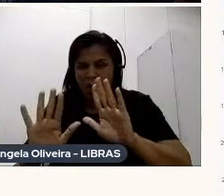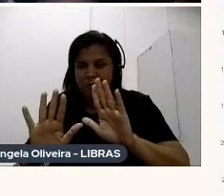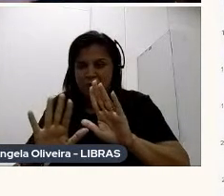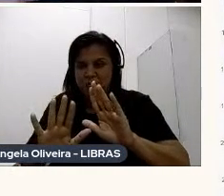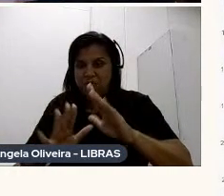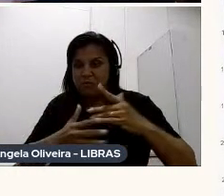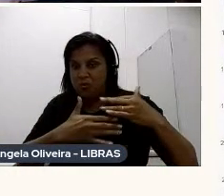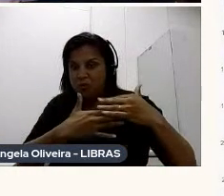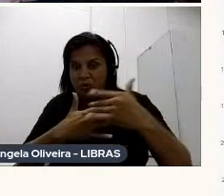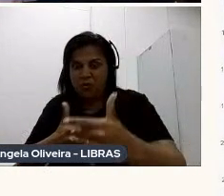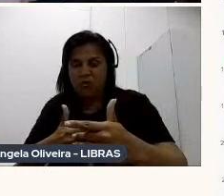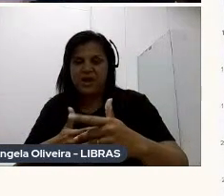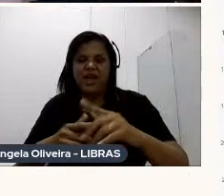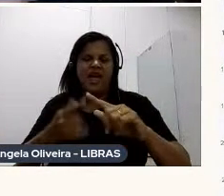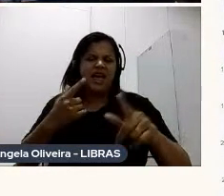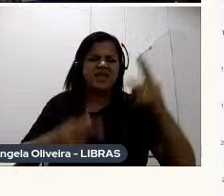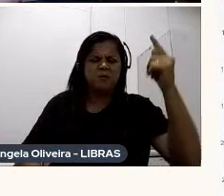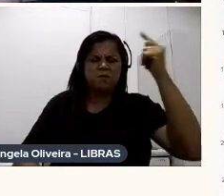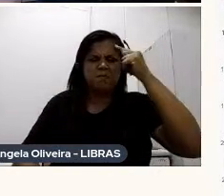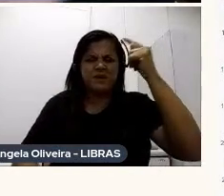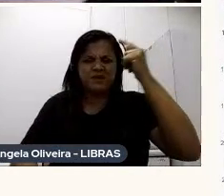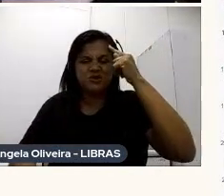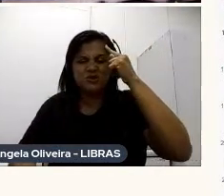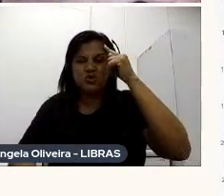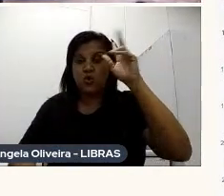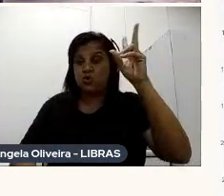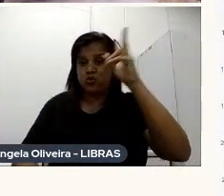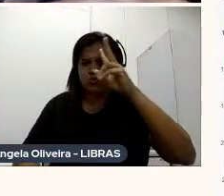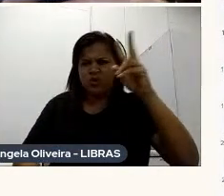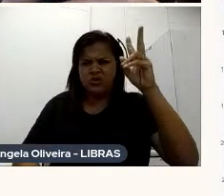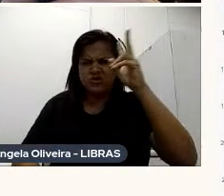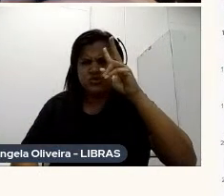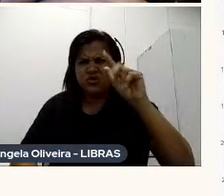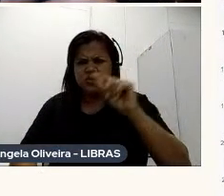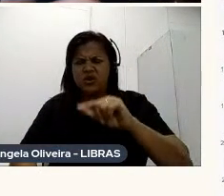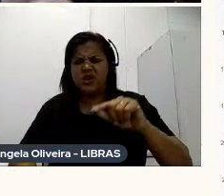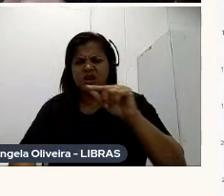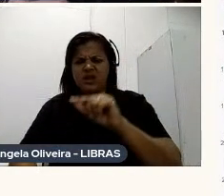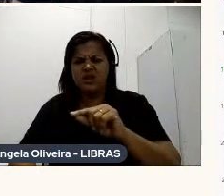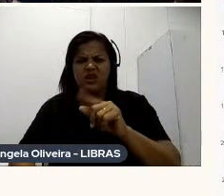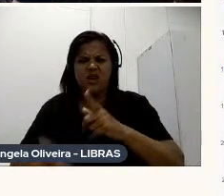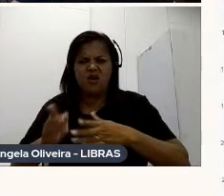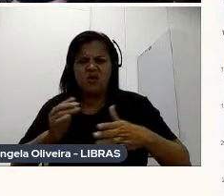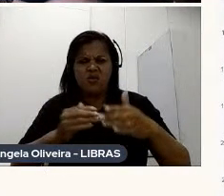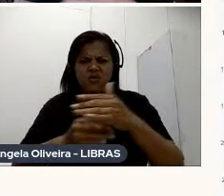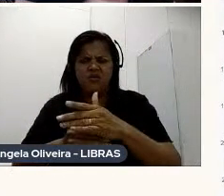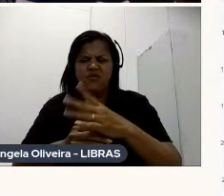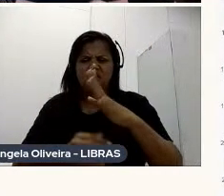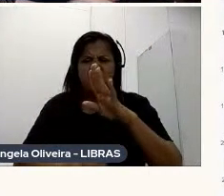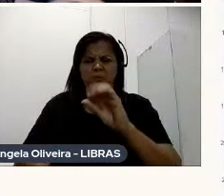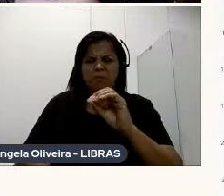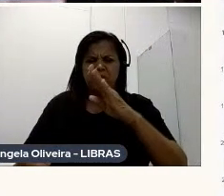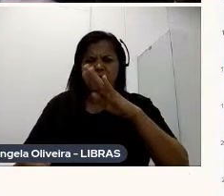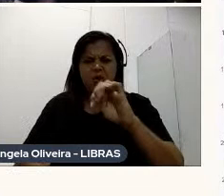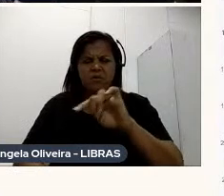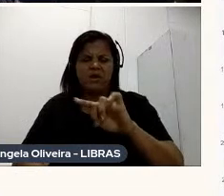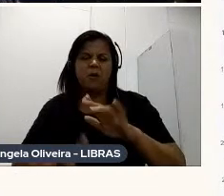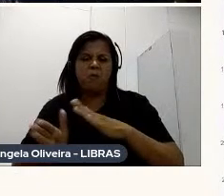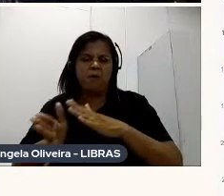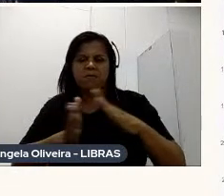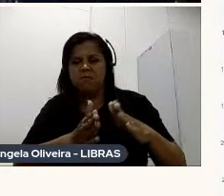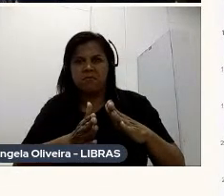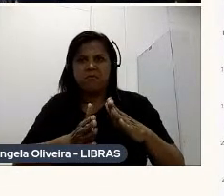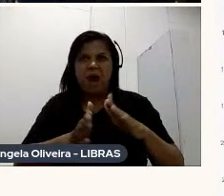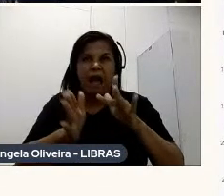Então a gente Pensou Numa história Em que teria Uma curva dramática Do Bob Cuspe Que seria toda Uma parte Fictícia